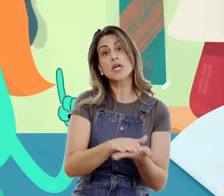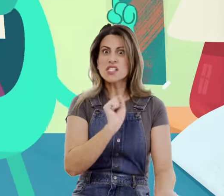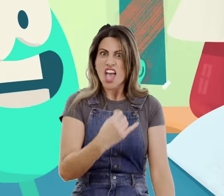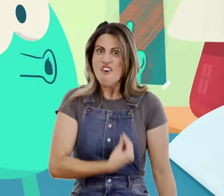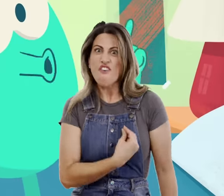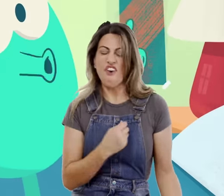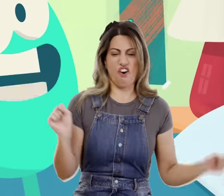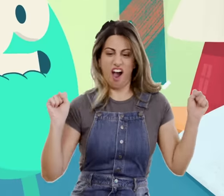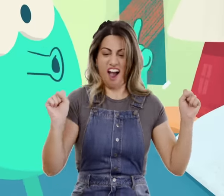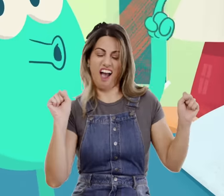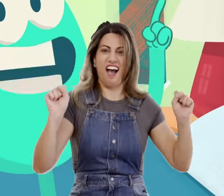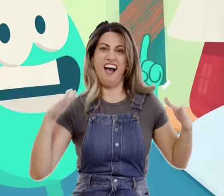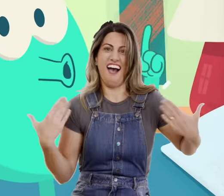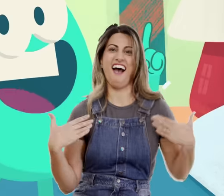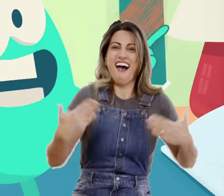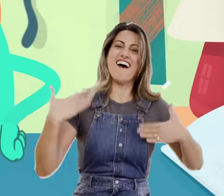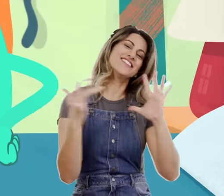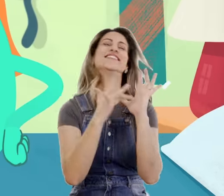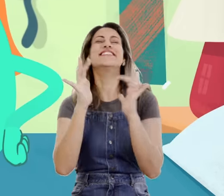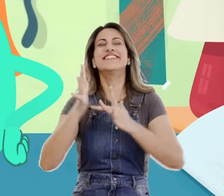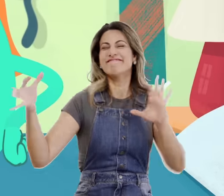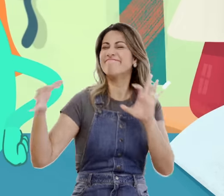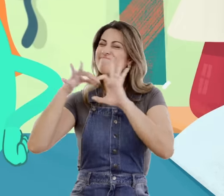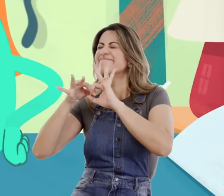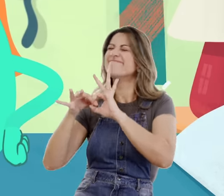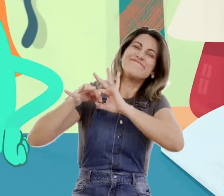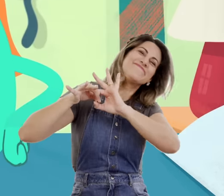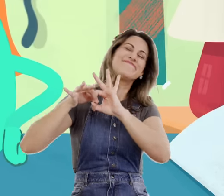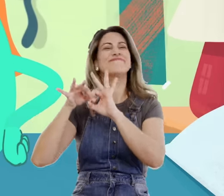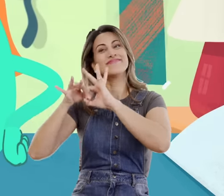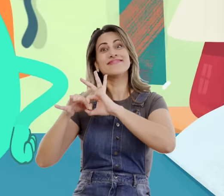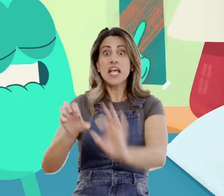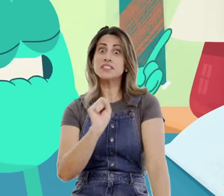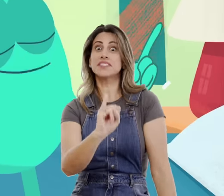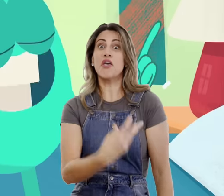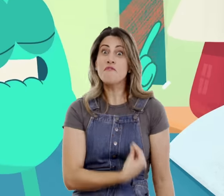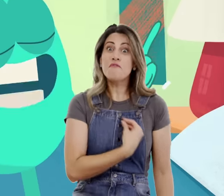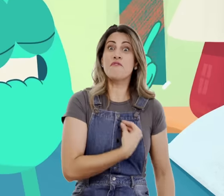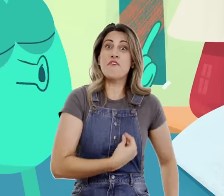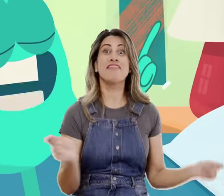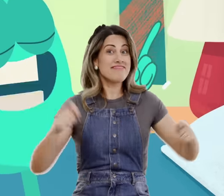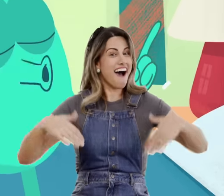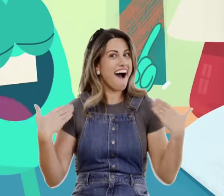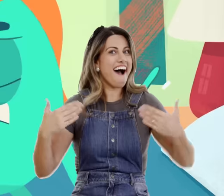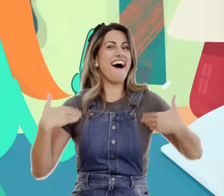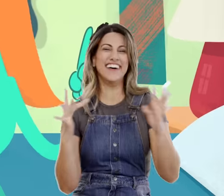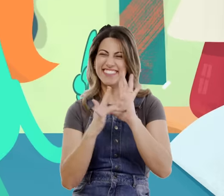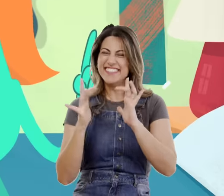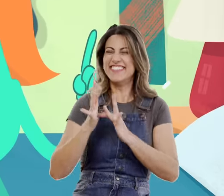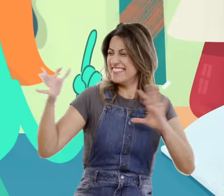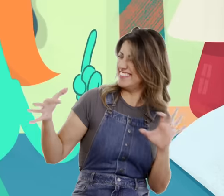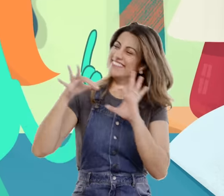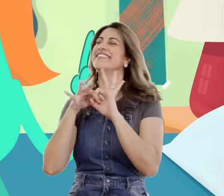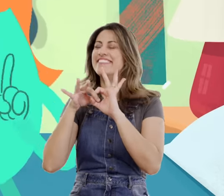Quem tá vivo muito vivo Quem porque vive em Jesus Quem tá vivo muito vivo vive porque vive